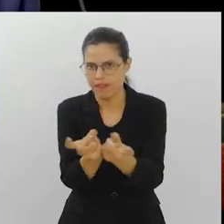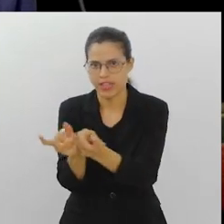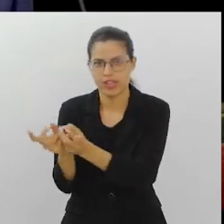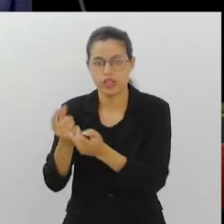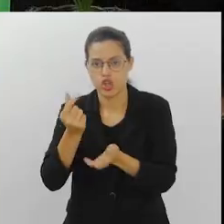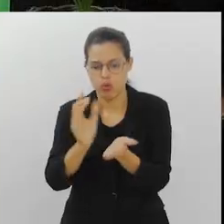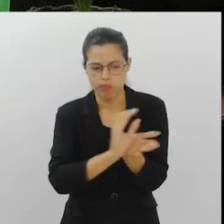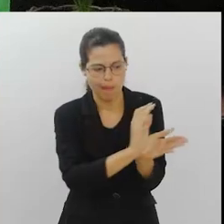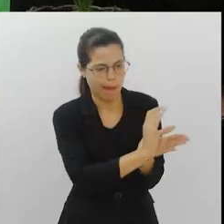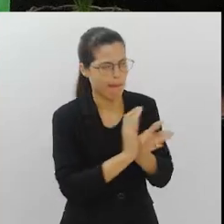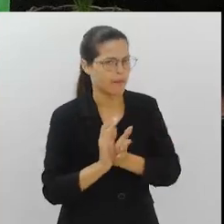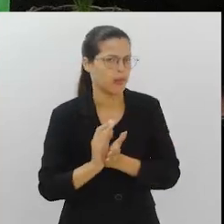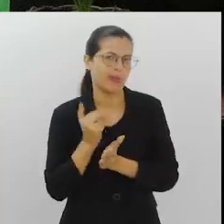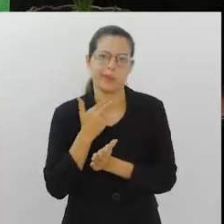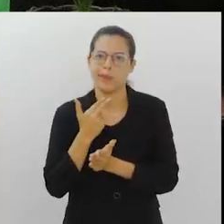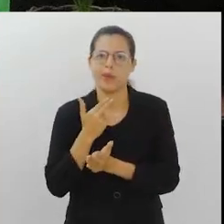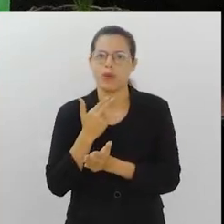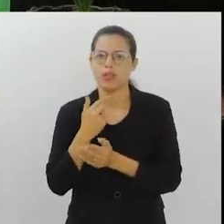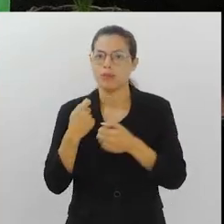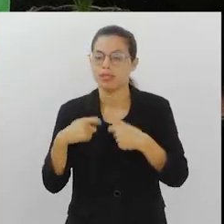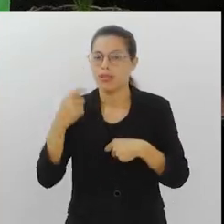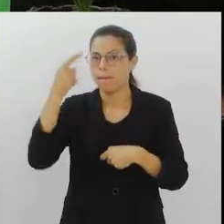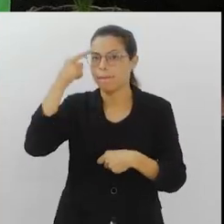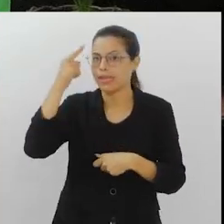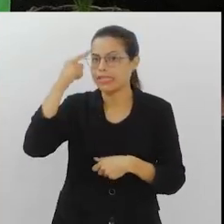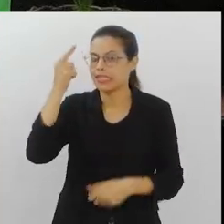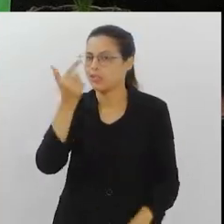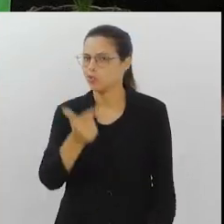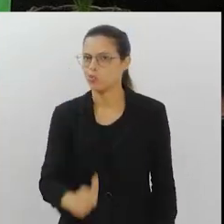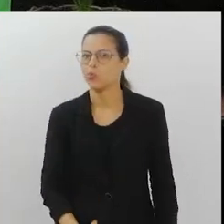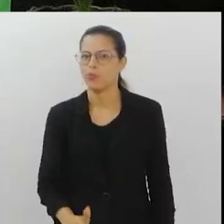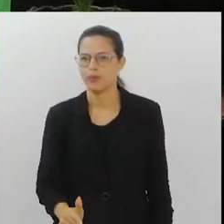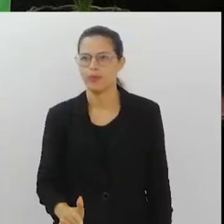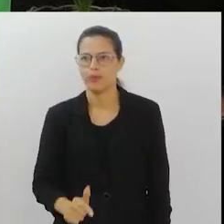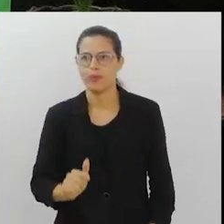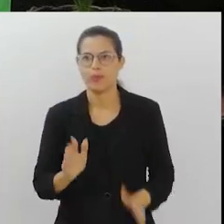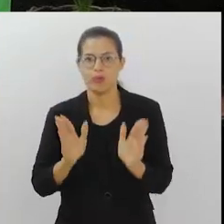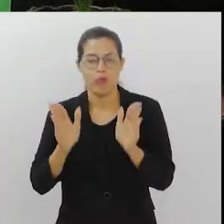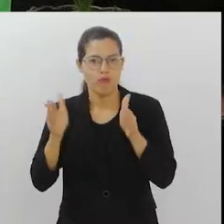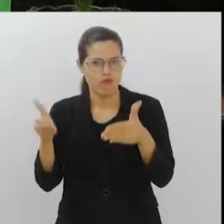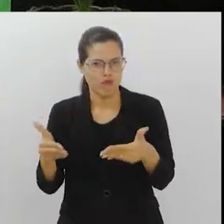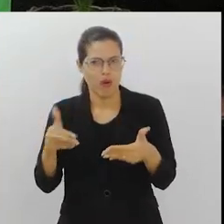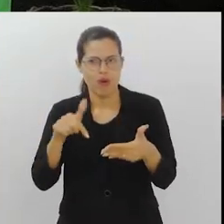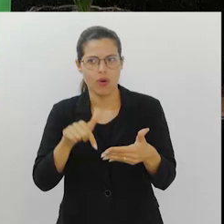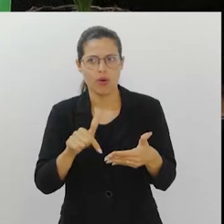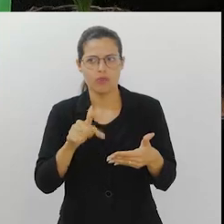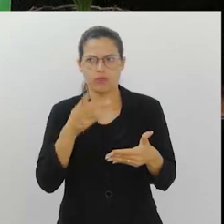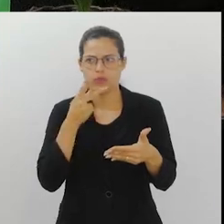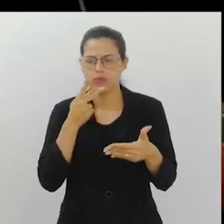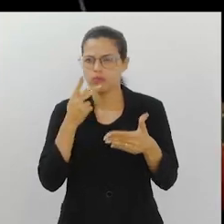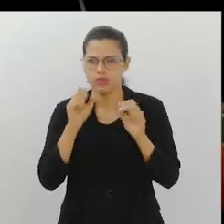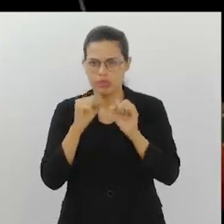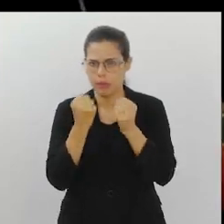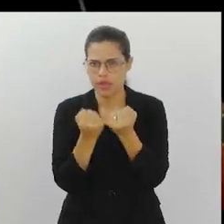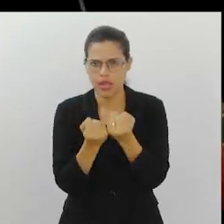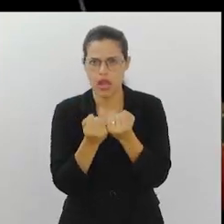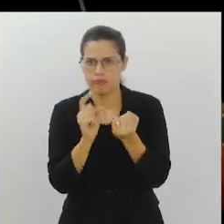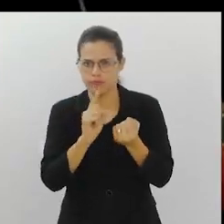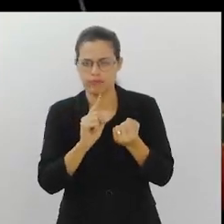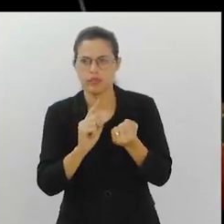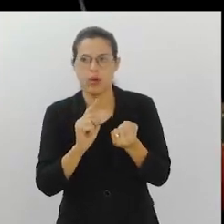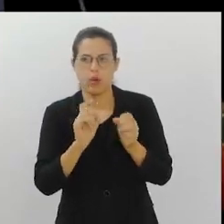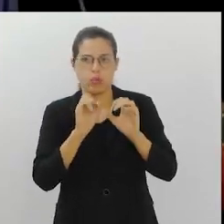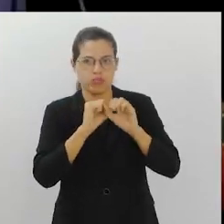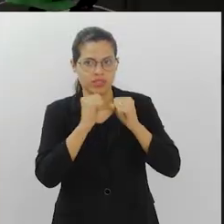pensar nisso, eu não posso pensar mais assim. Eu tenho que repensar isso. E o fórum, ele é... O fórum em si, não estou falando agora da jornada, porque